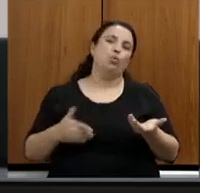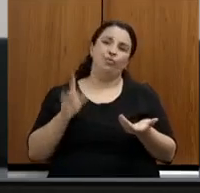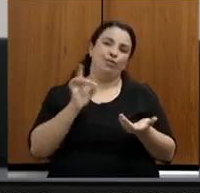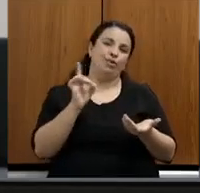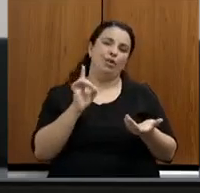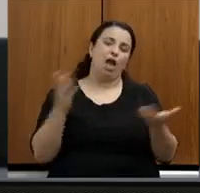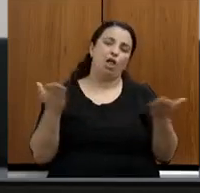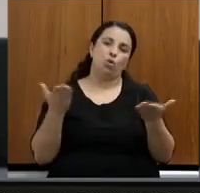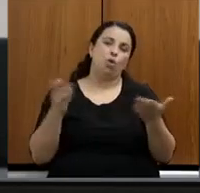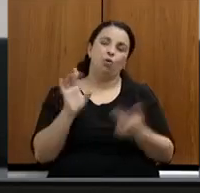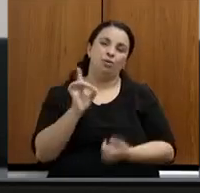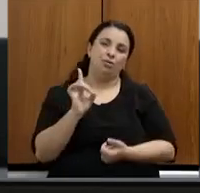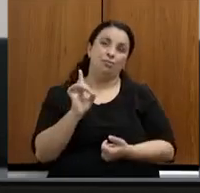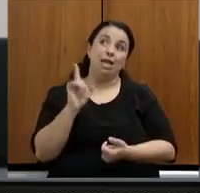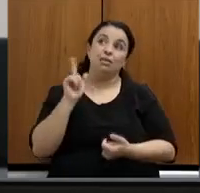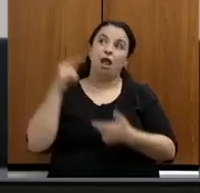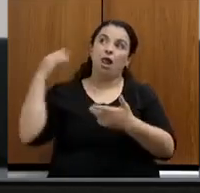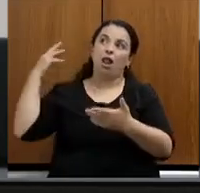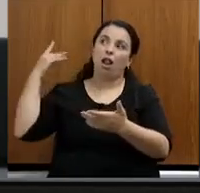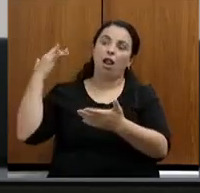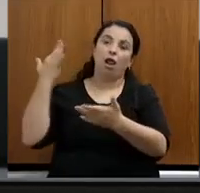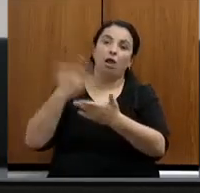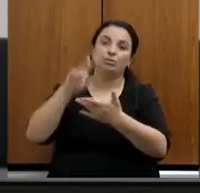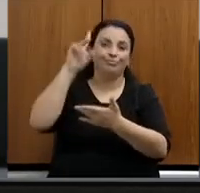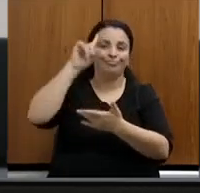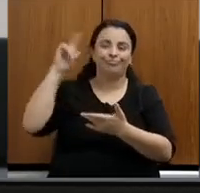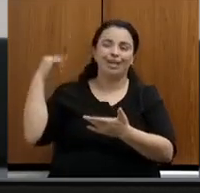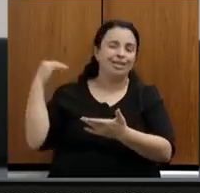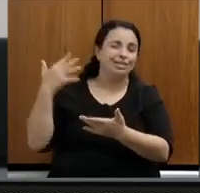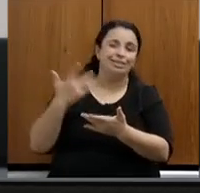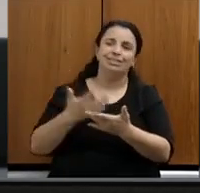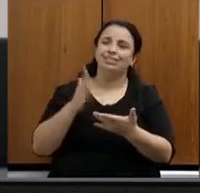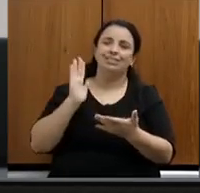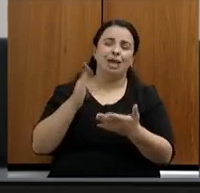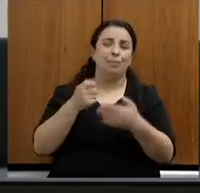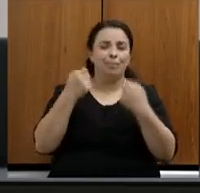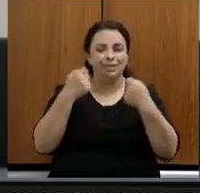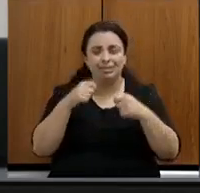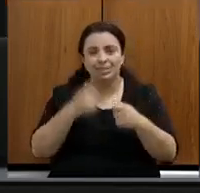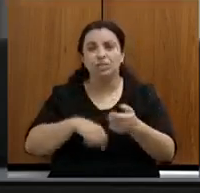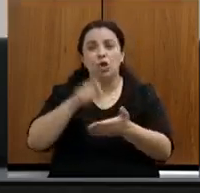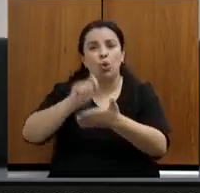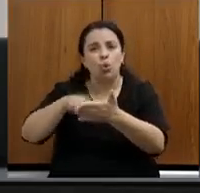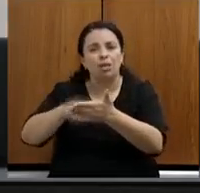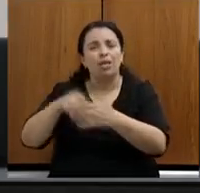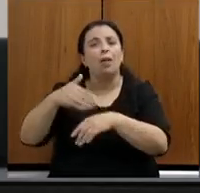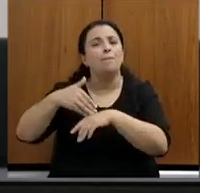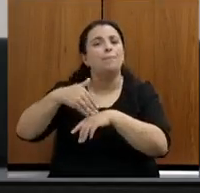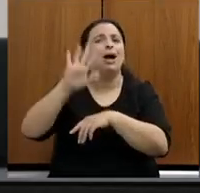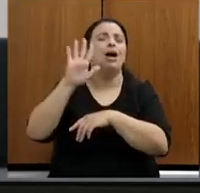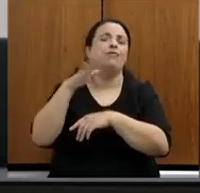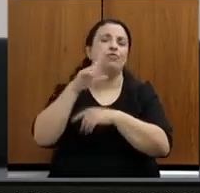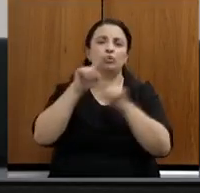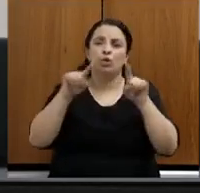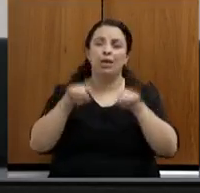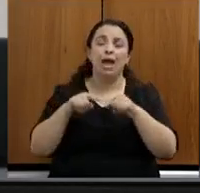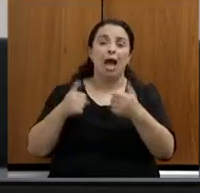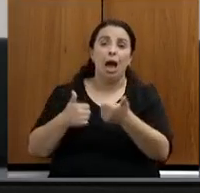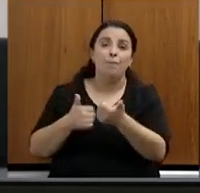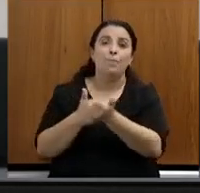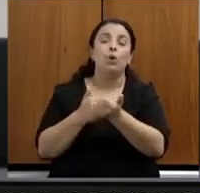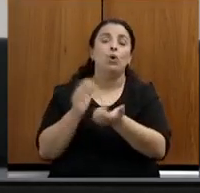Estou falando, é um histórico de necessidade, de ampliação de quadro, de apoio técnico, e eu digo porque